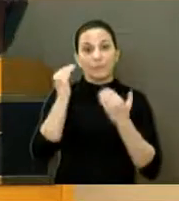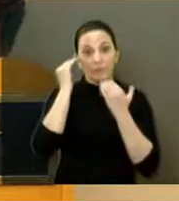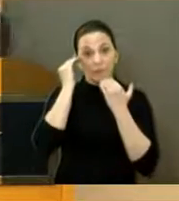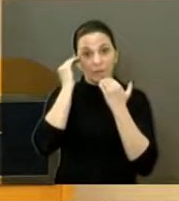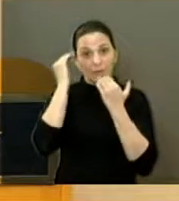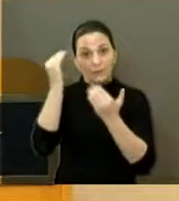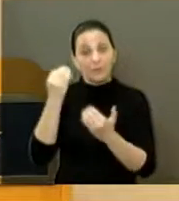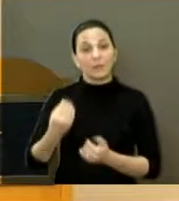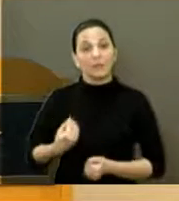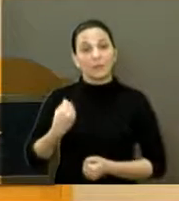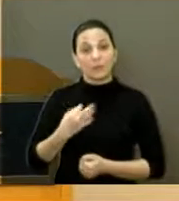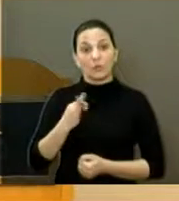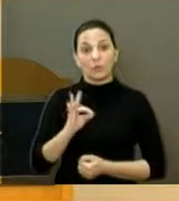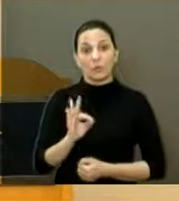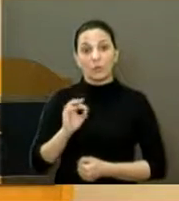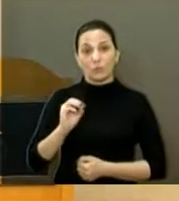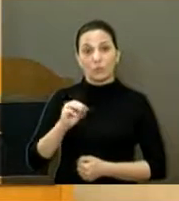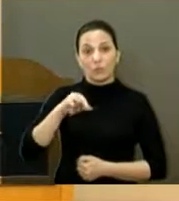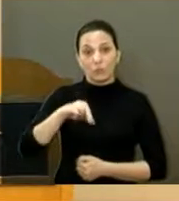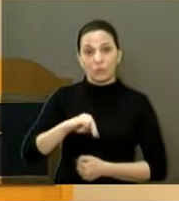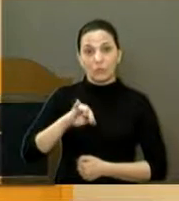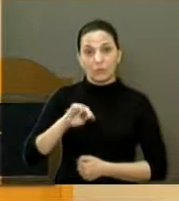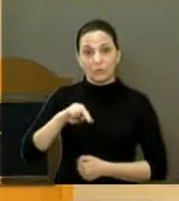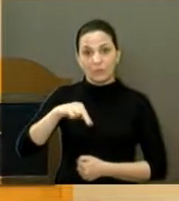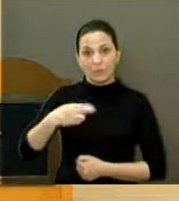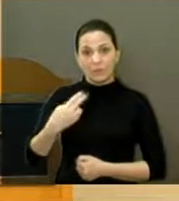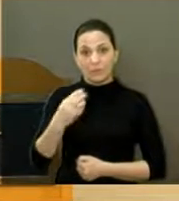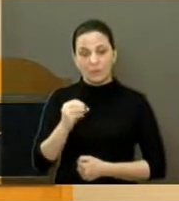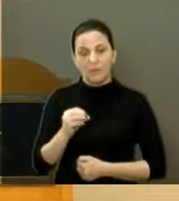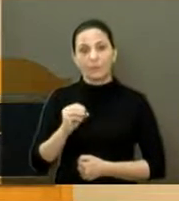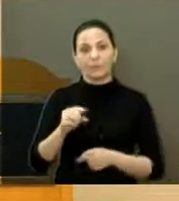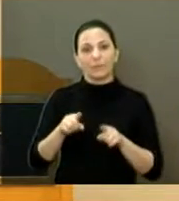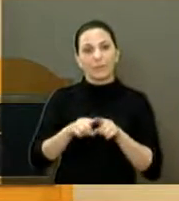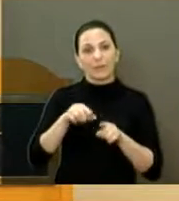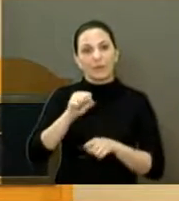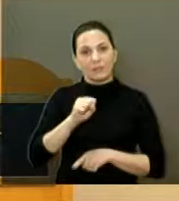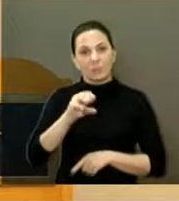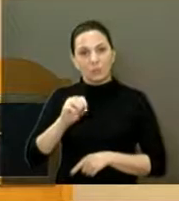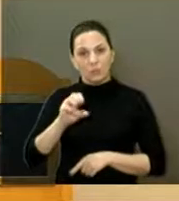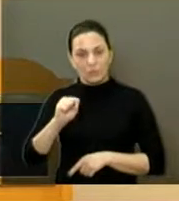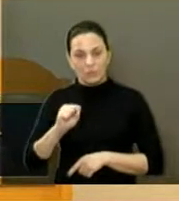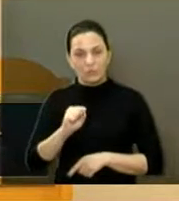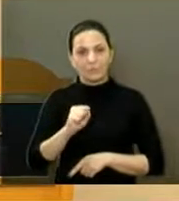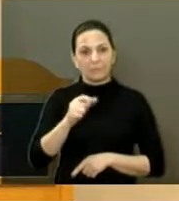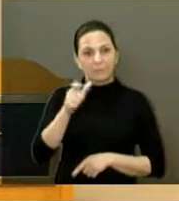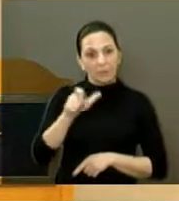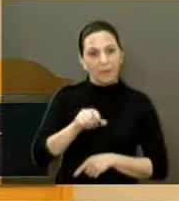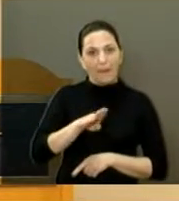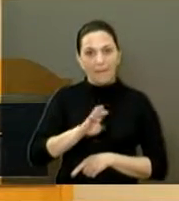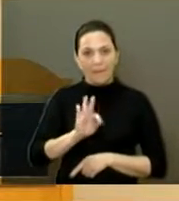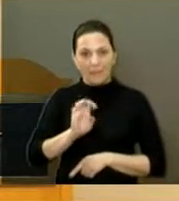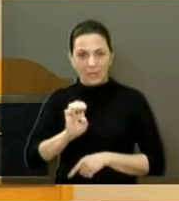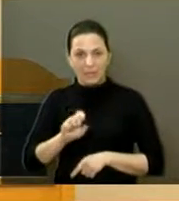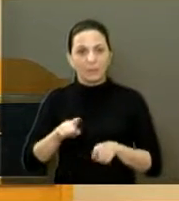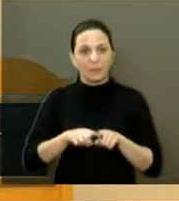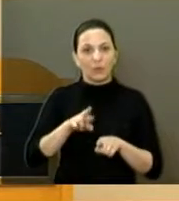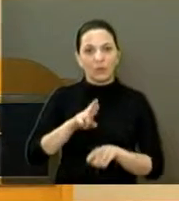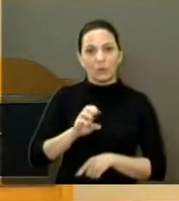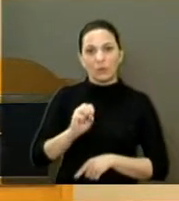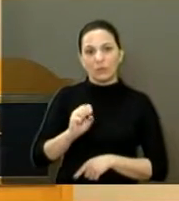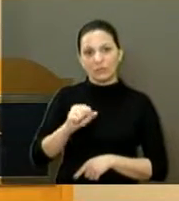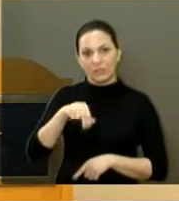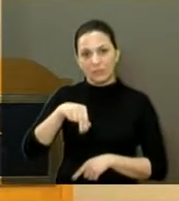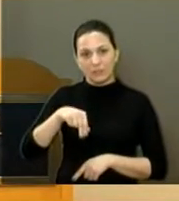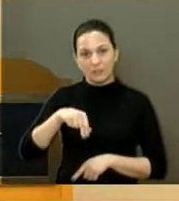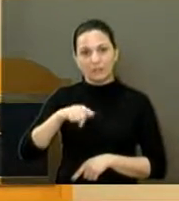sempre para somar. Obrigado ajuda lá no bairro, o pessoal do SOS Melhor Amigo, a Bete, a Rosângela e a Vanessa, pela participação, que é como